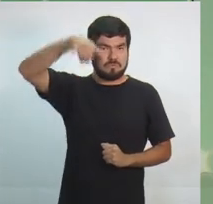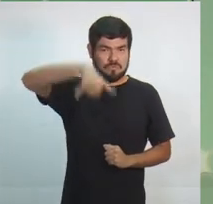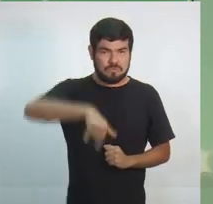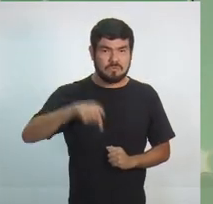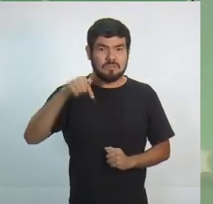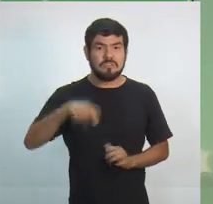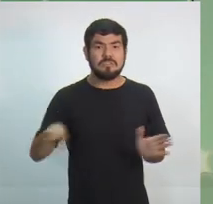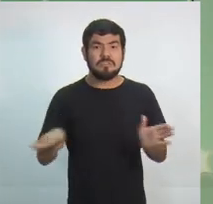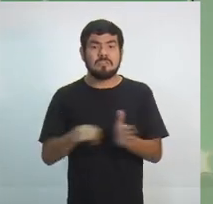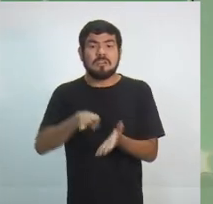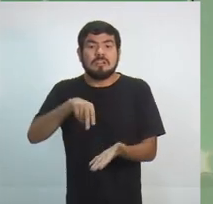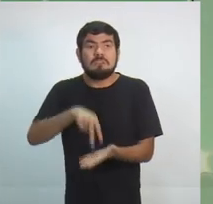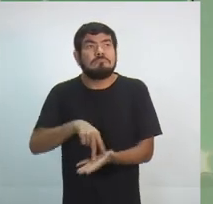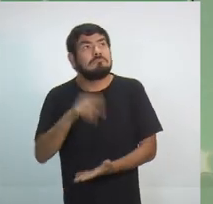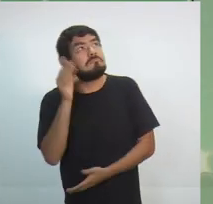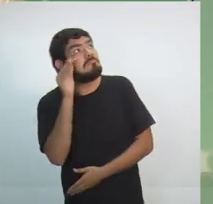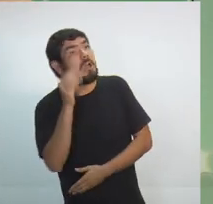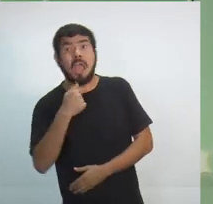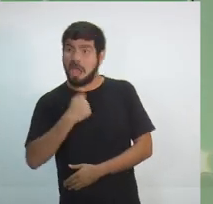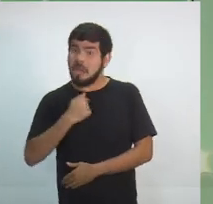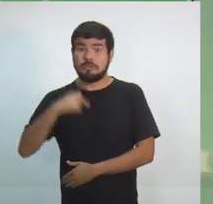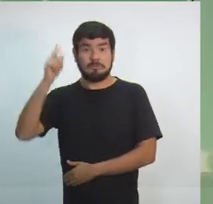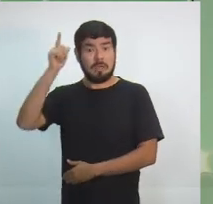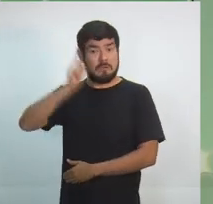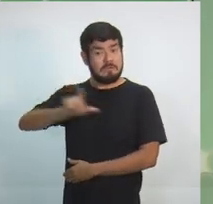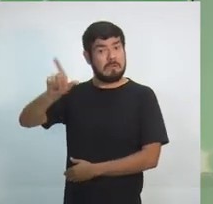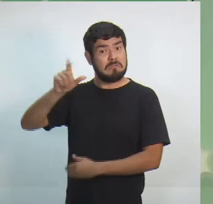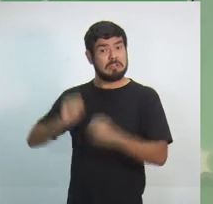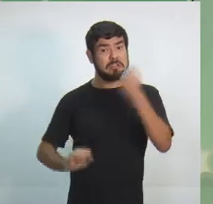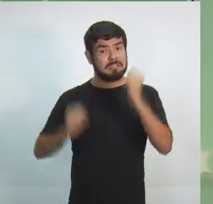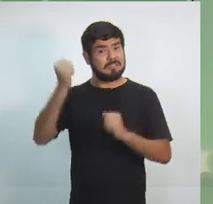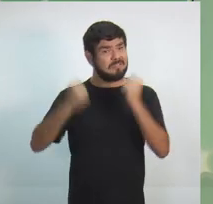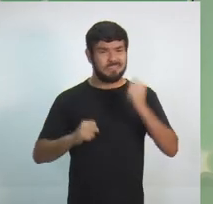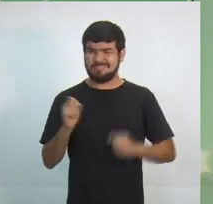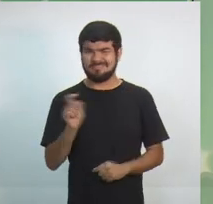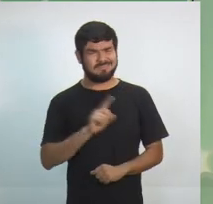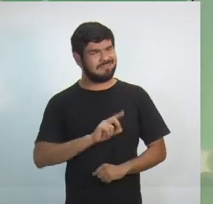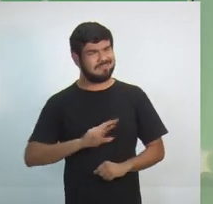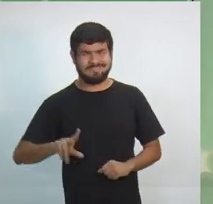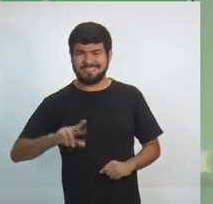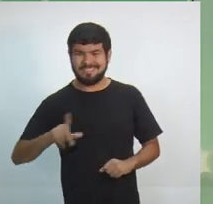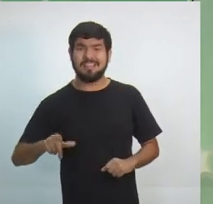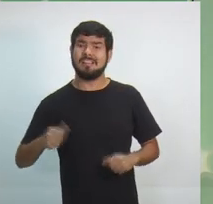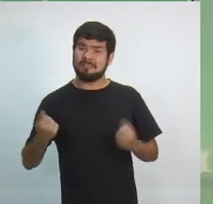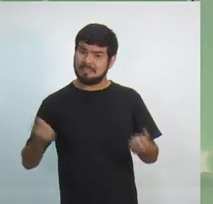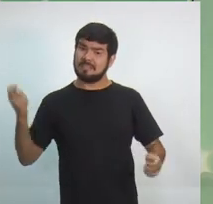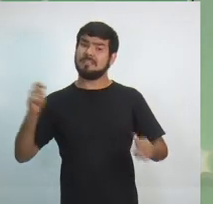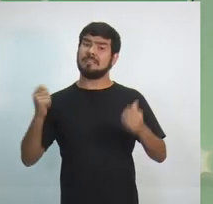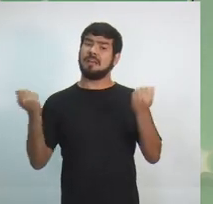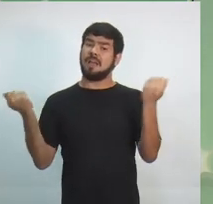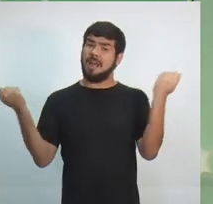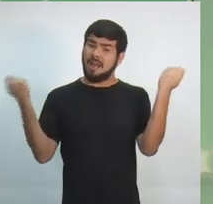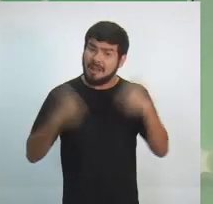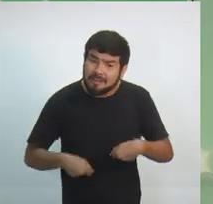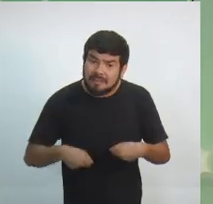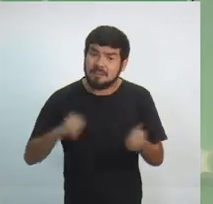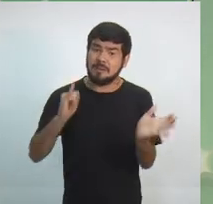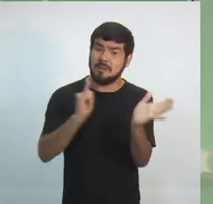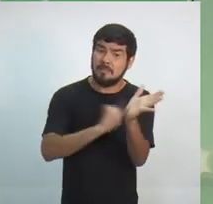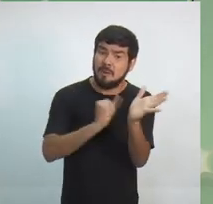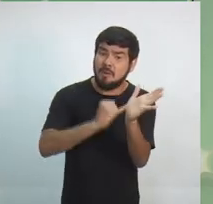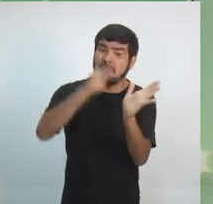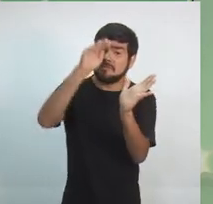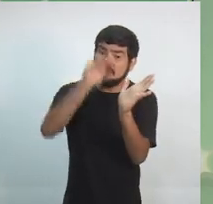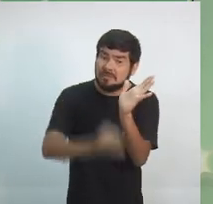compromisso, é a favor da renúncia fiscal da Zona Franca e a favor da reforma tributária que não prejudique a Zona Franca.